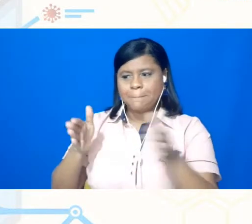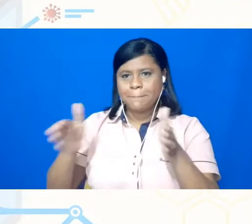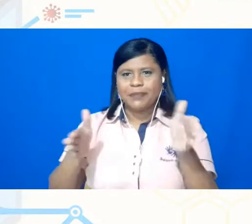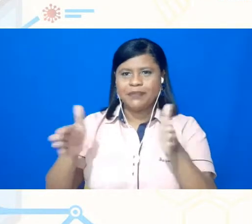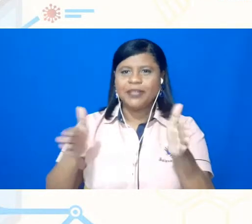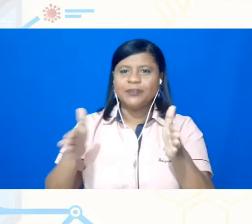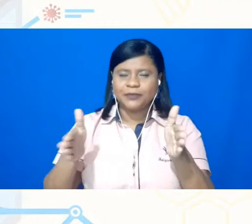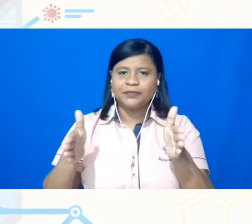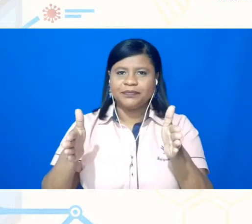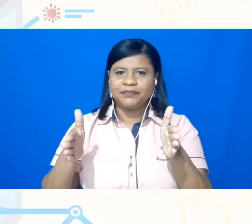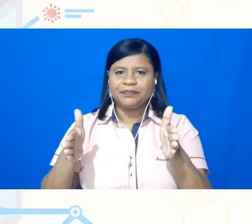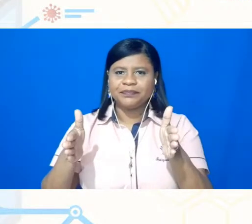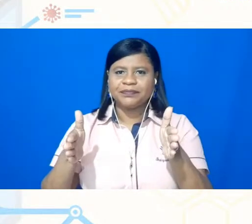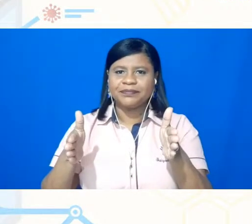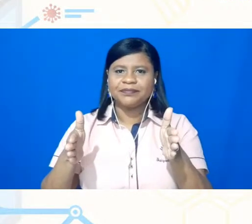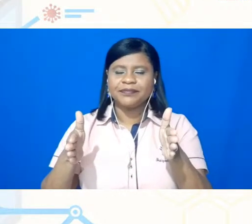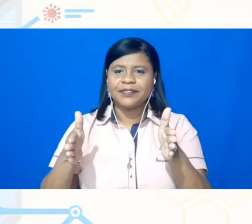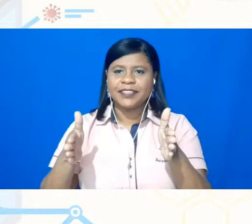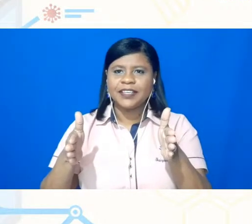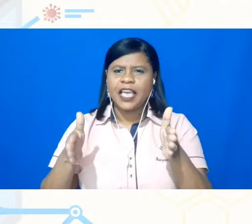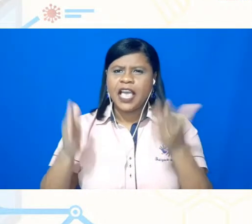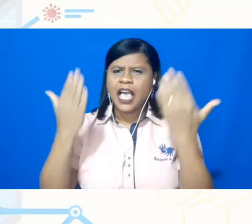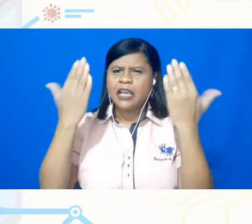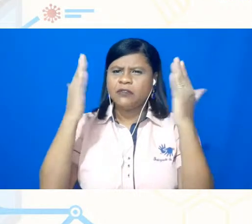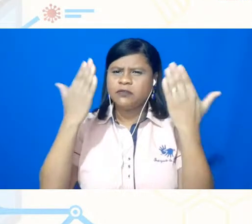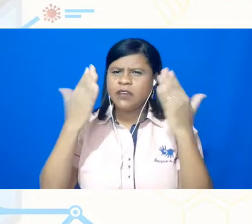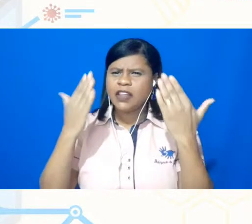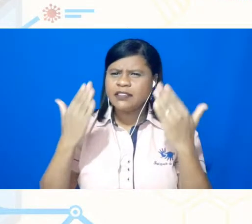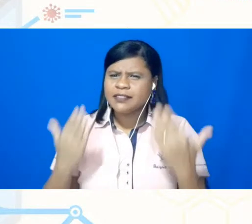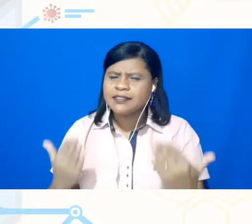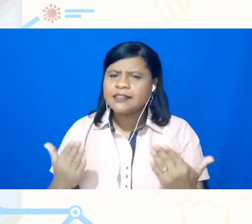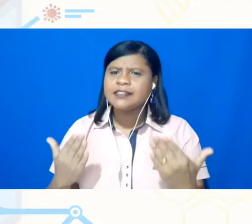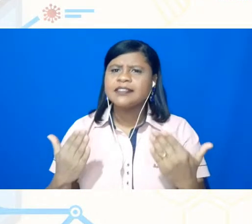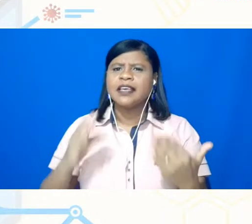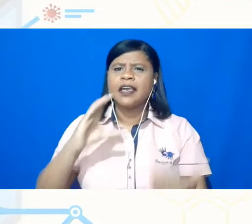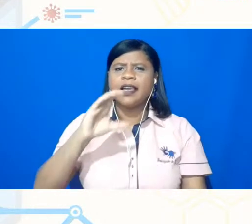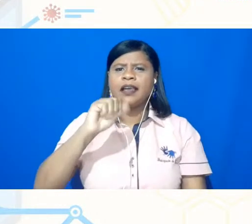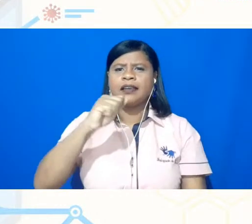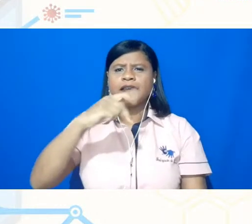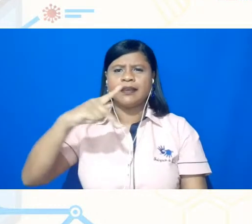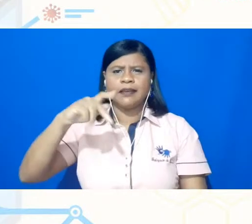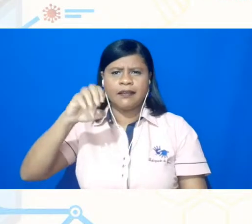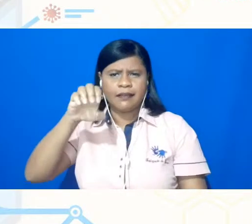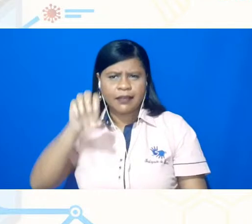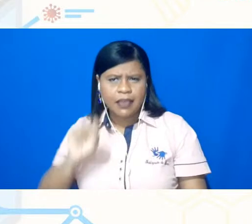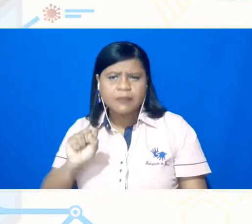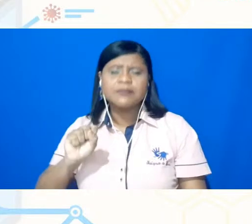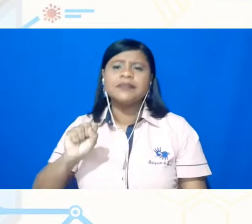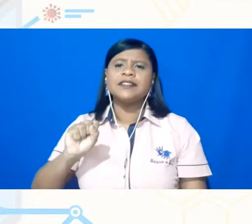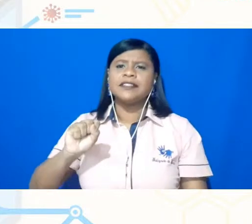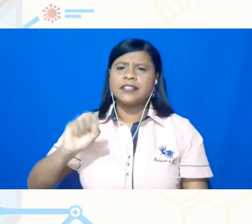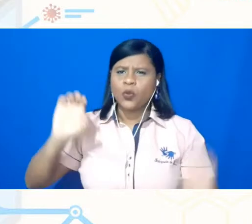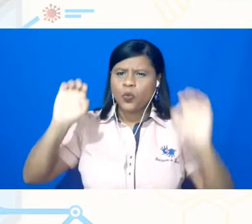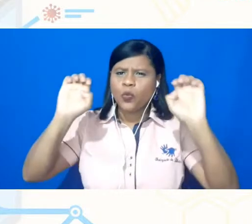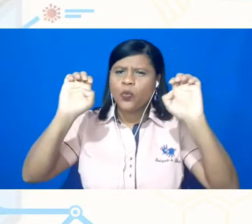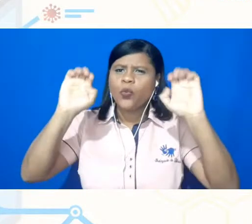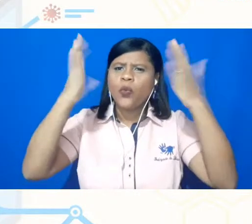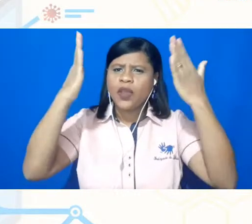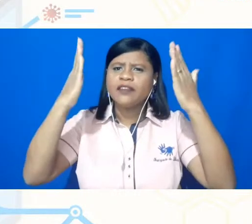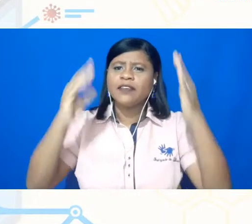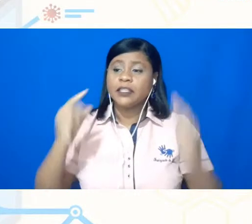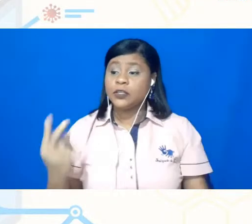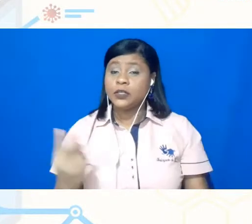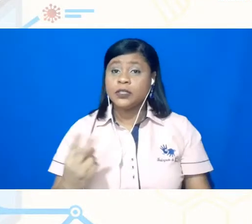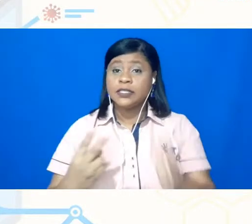onde a nossa avaliação é feita pela Capes, então, é tudo, esse evento, o segundo encontro